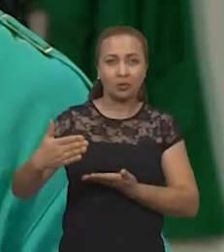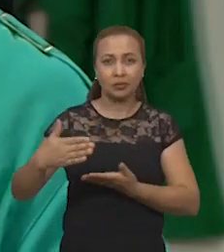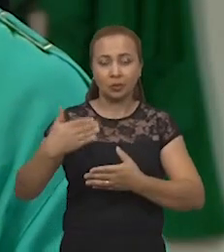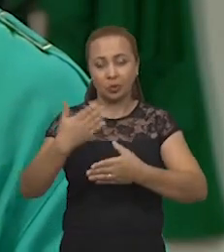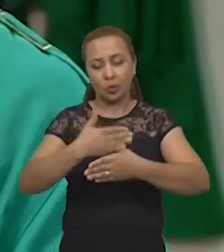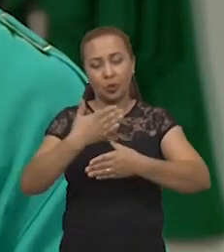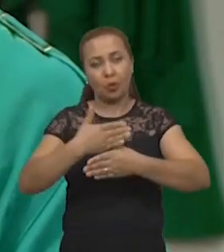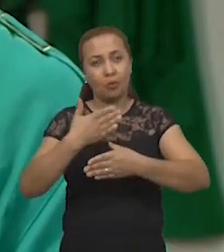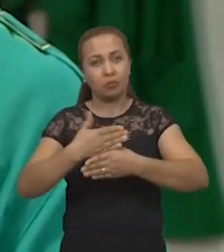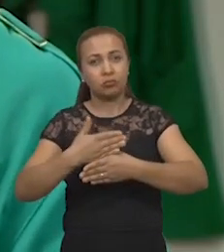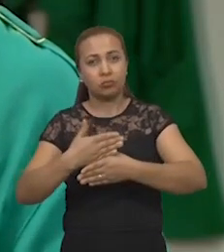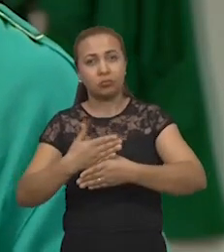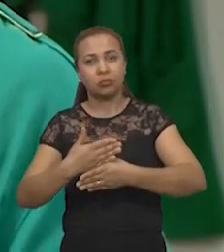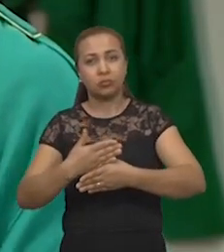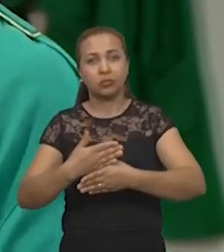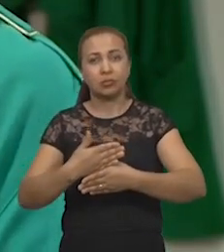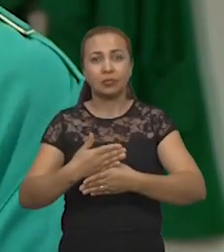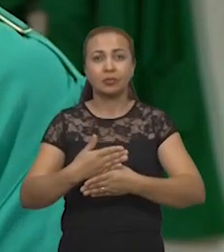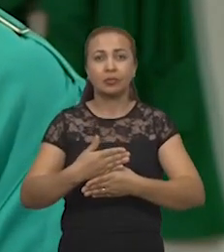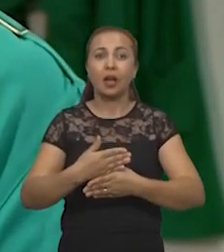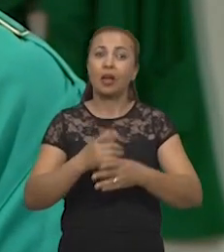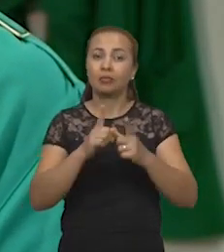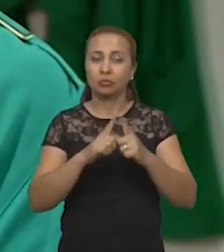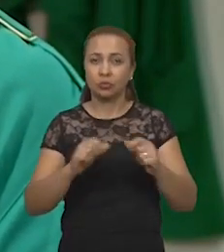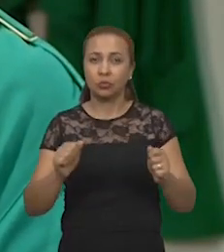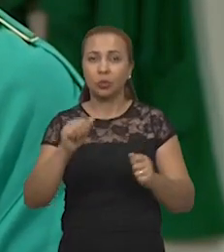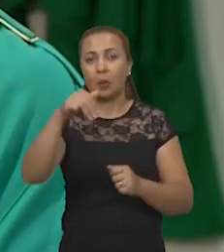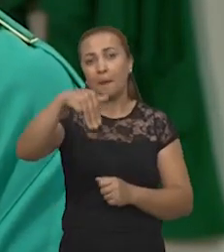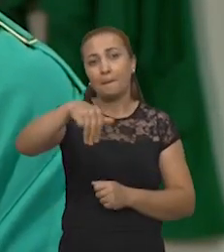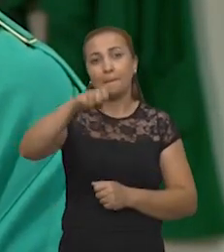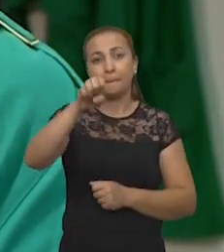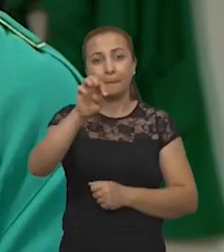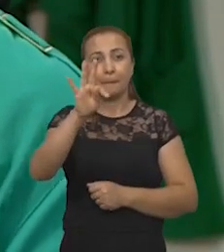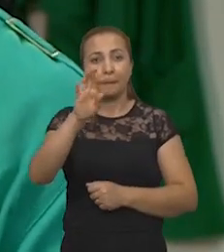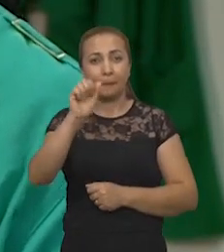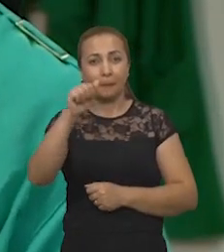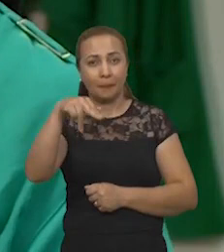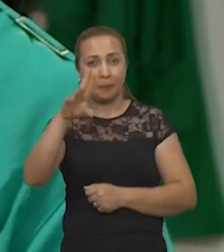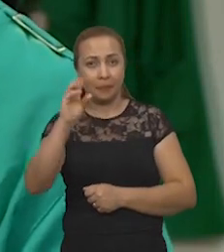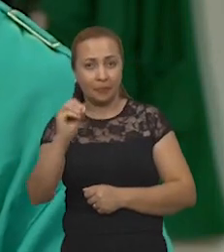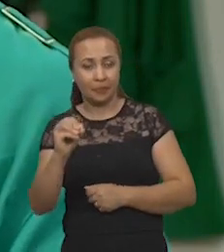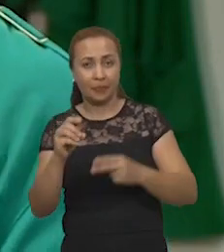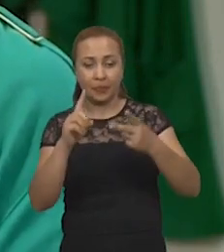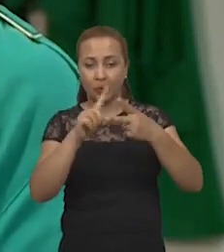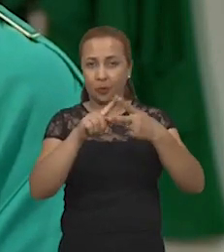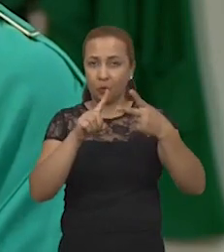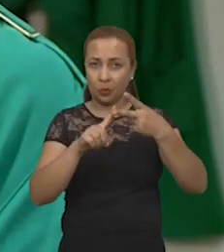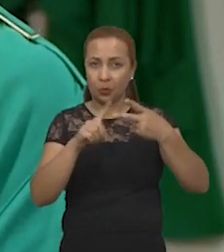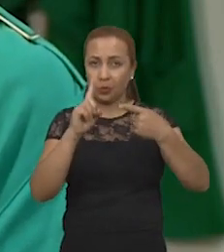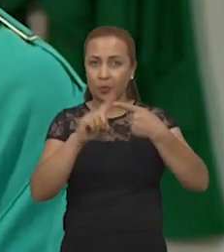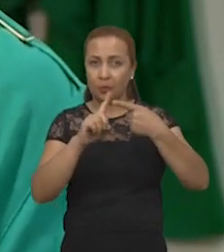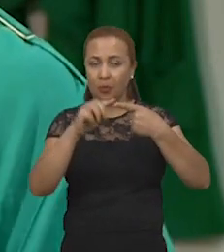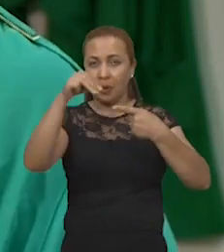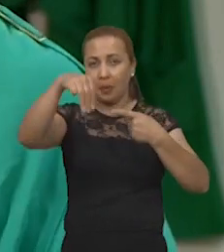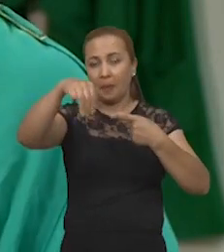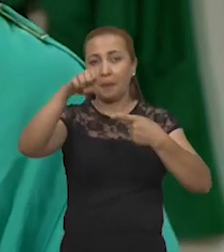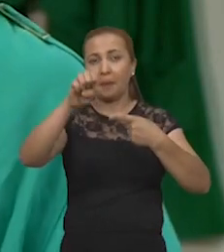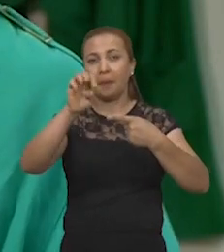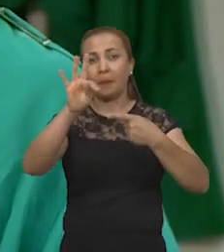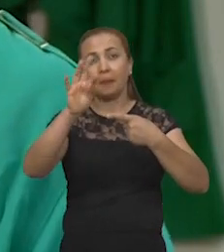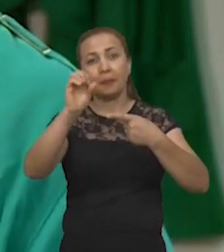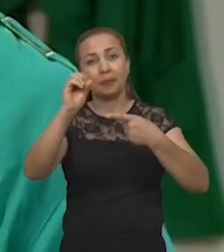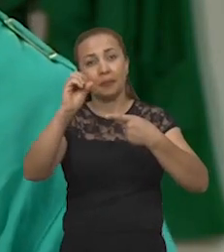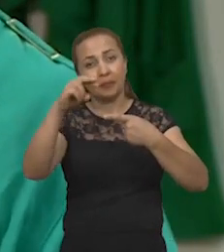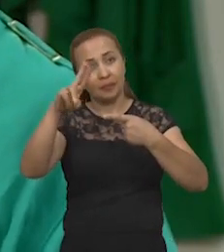da reforma, a seco do metano, usando dois gases. Usando o metano e o